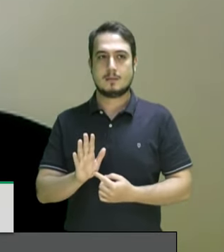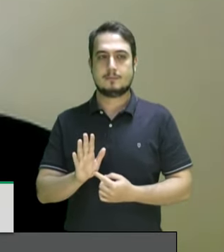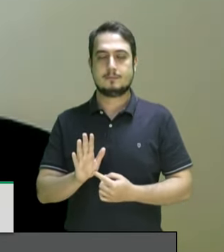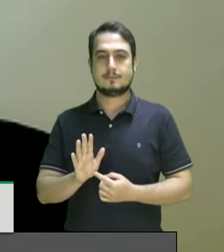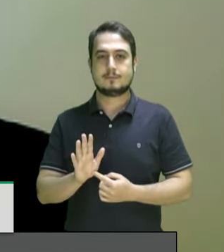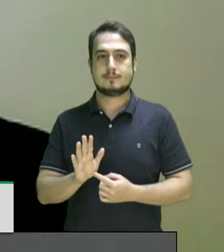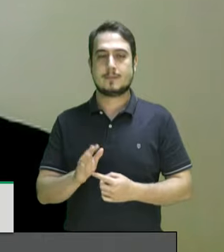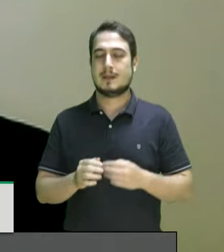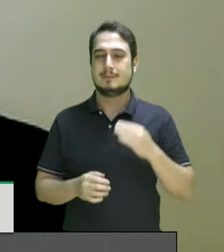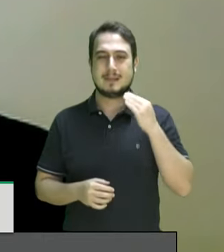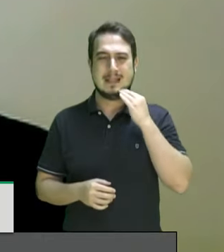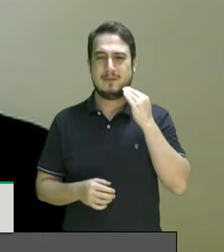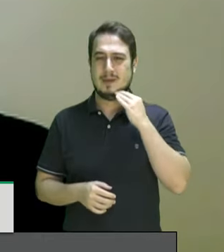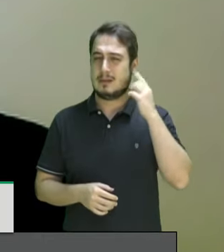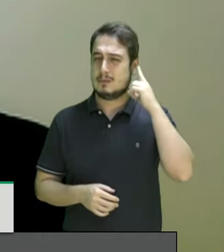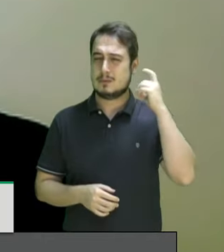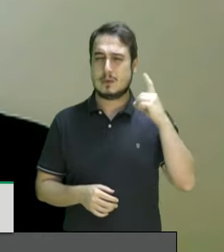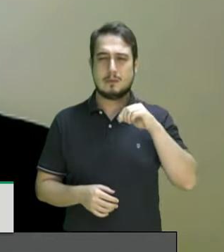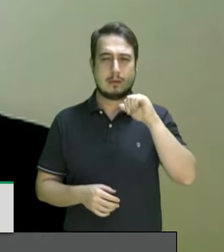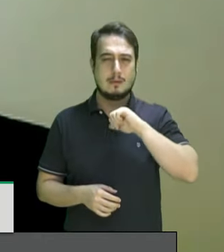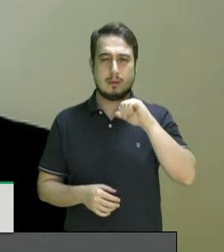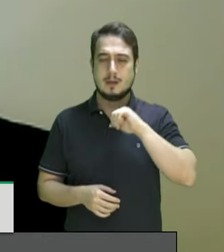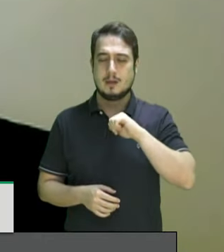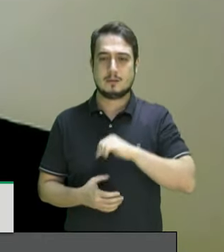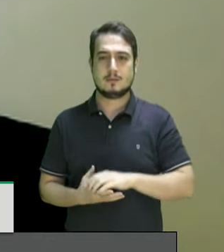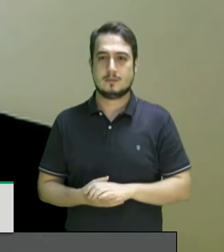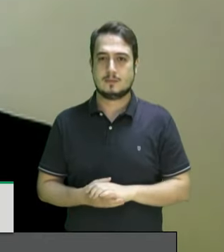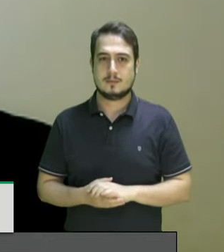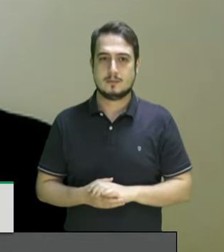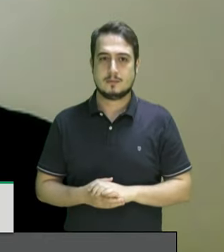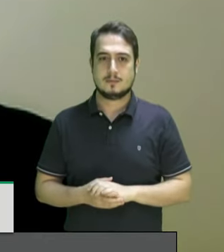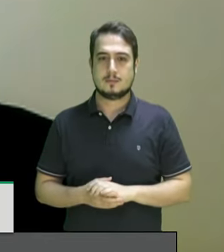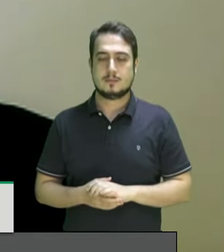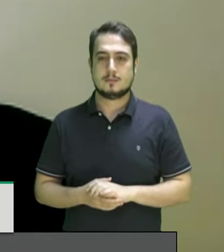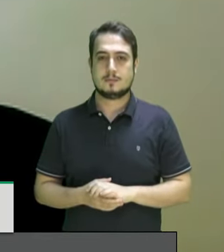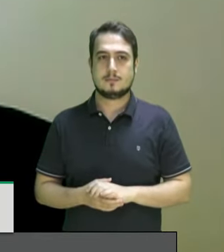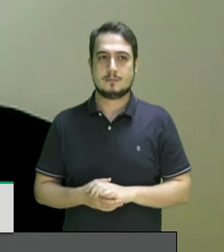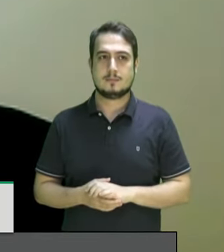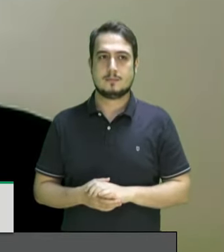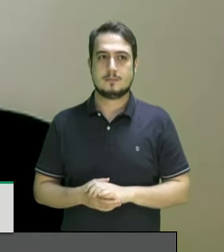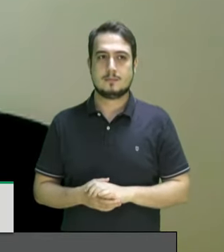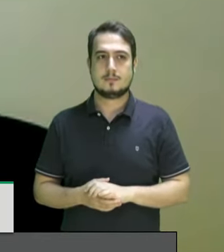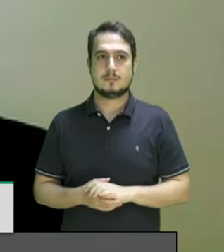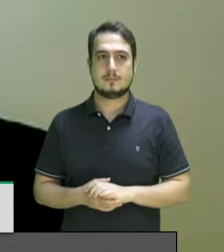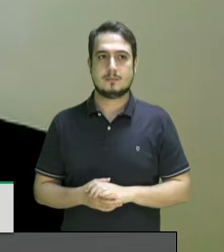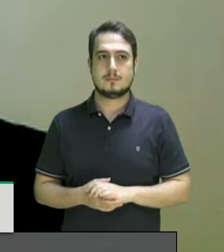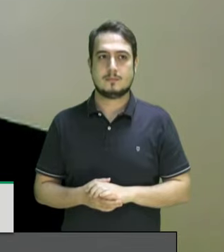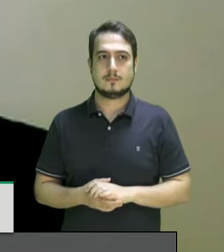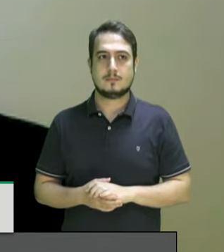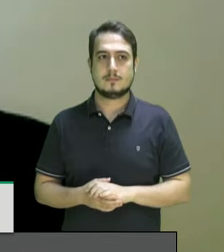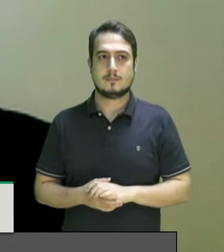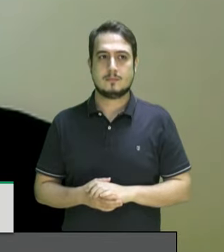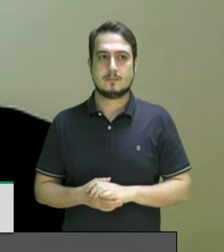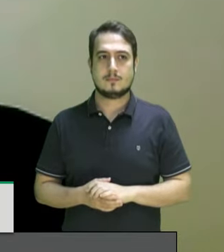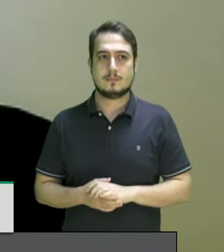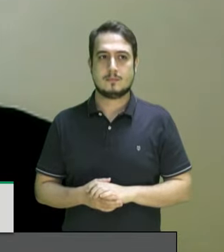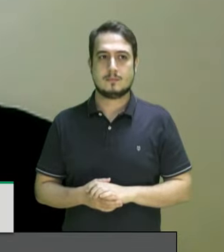que era impossível aconteceu os micróbios objetos de laboratório